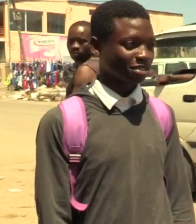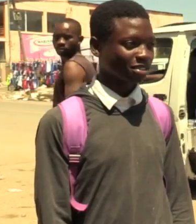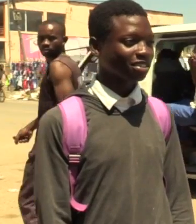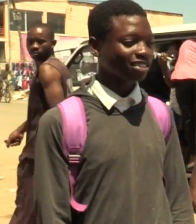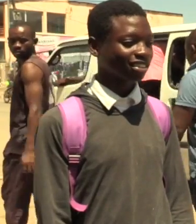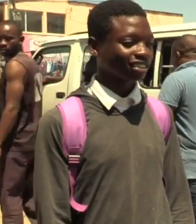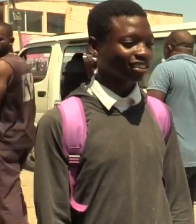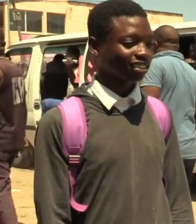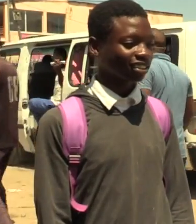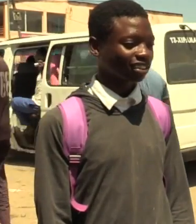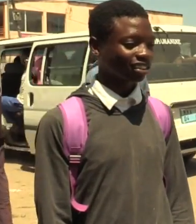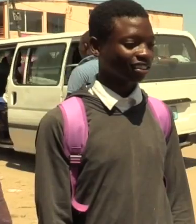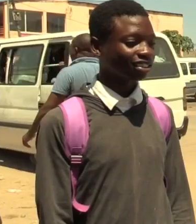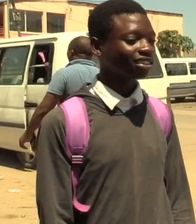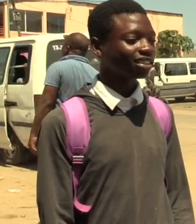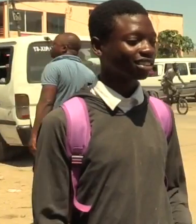Sala de aula.